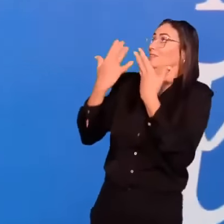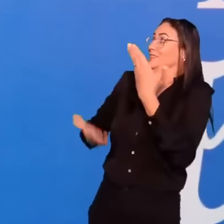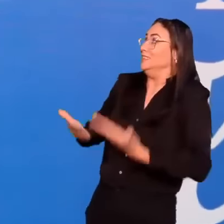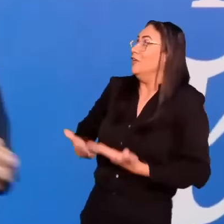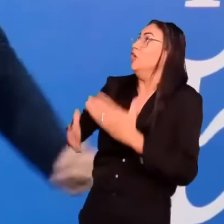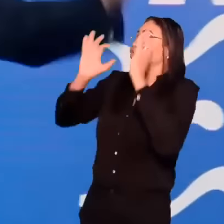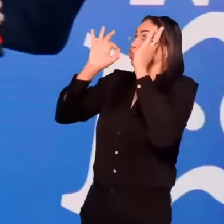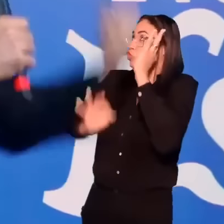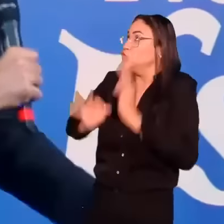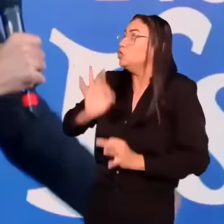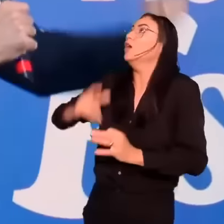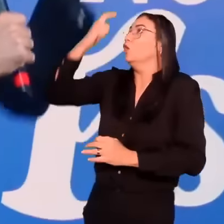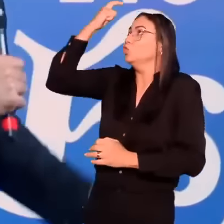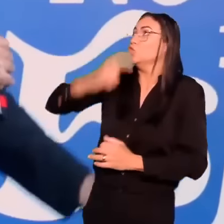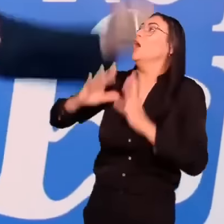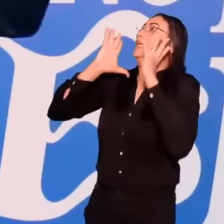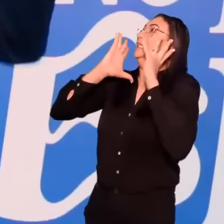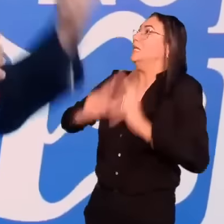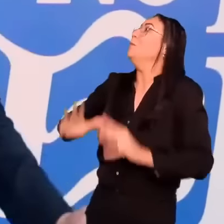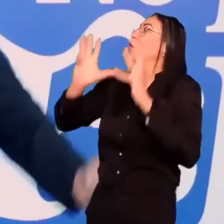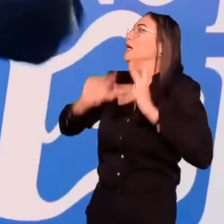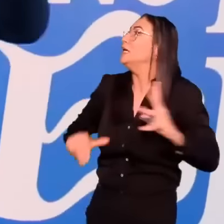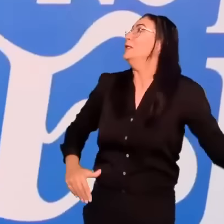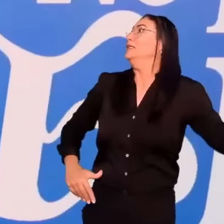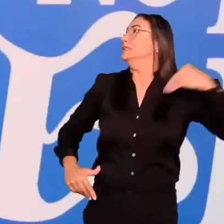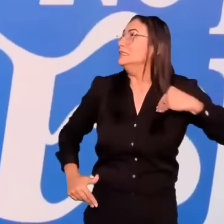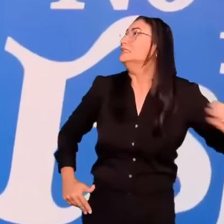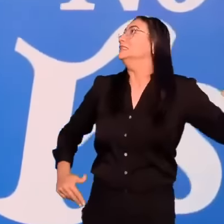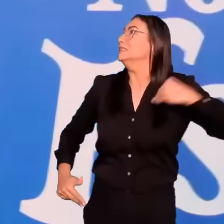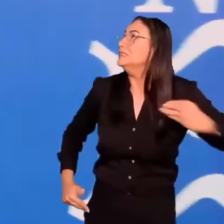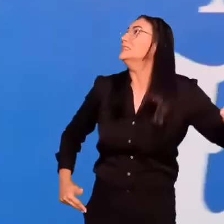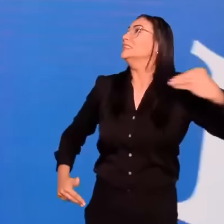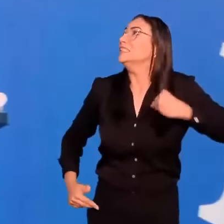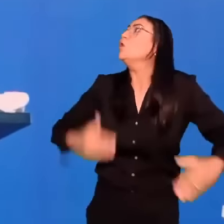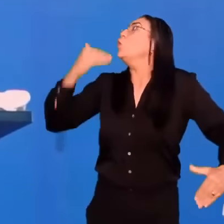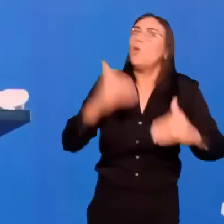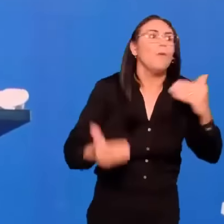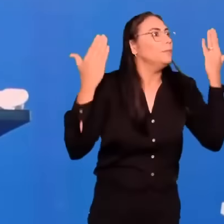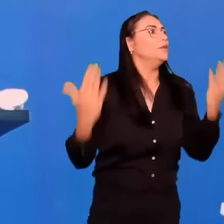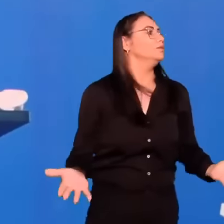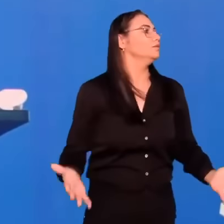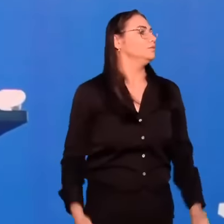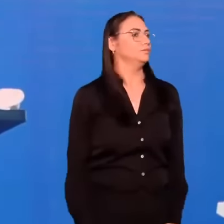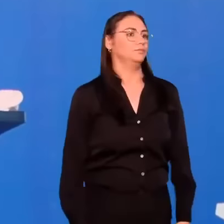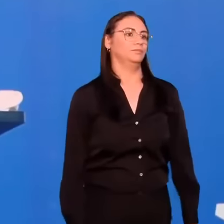justo, com esse tipo, esse estilo de vida. incompatível.